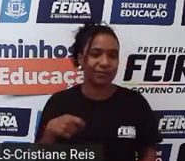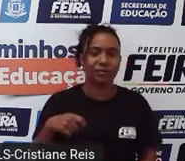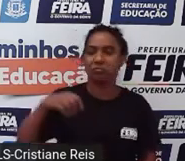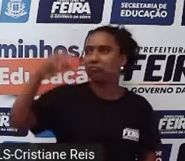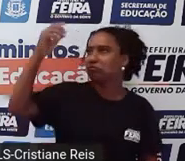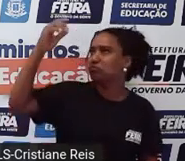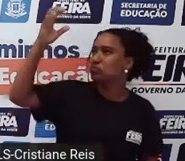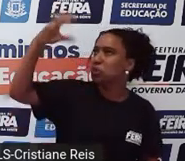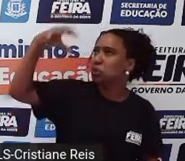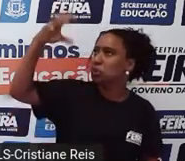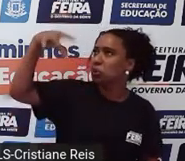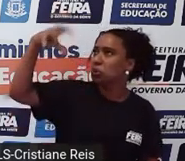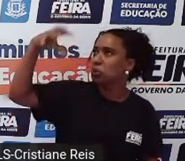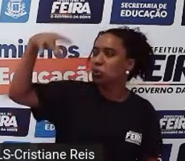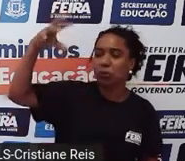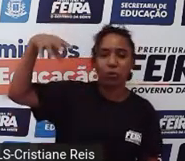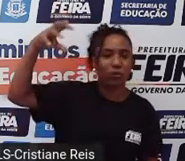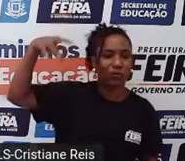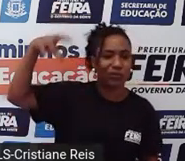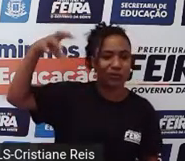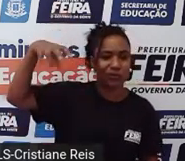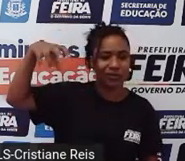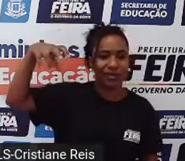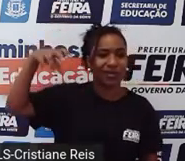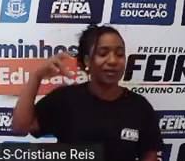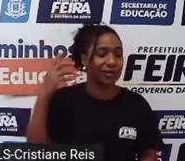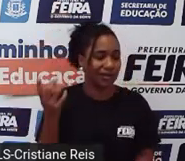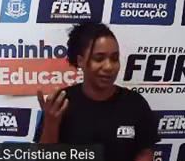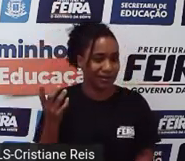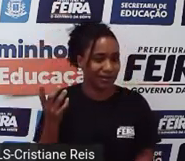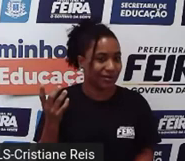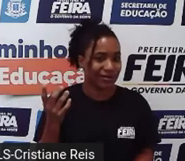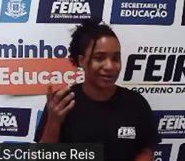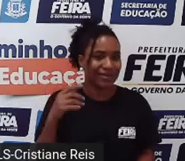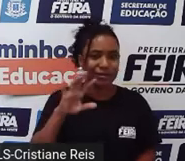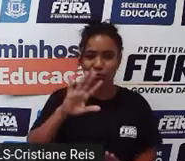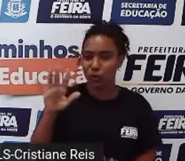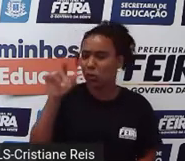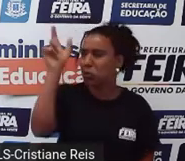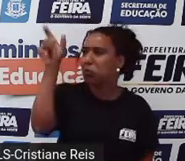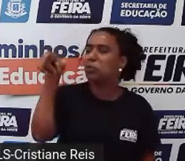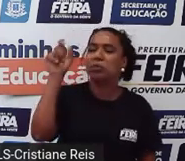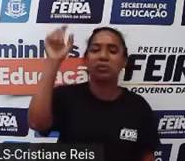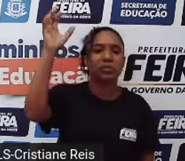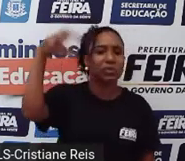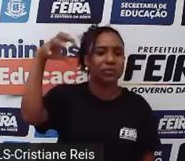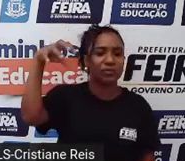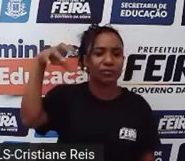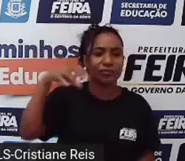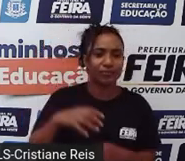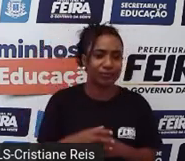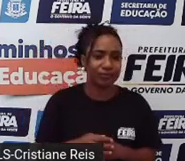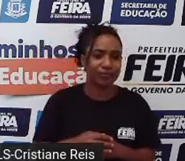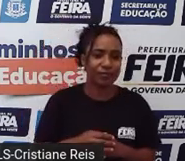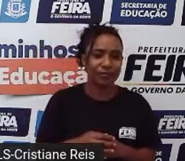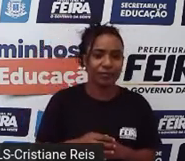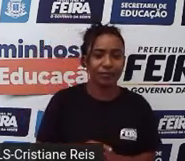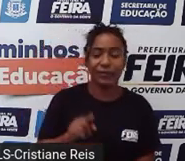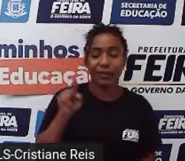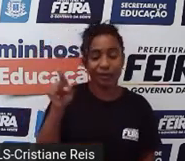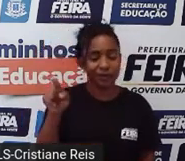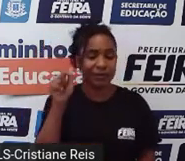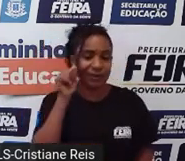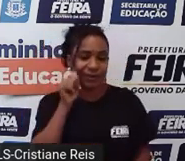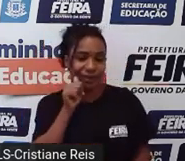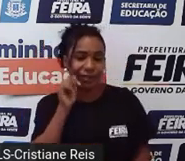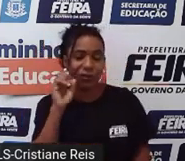chovendo. Mas se você for traduzir palavra por palavra, ou seja, ao pé da letra, você vai dizer, ele ou ela